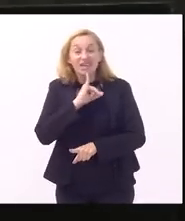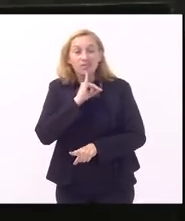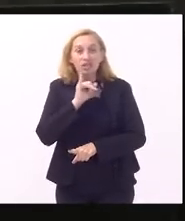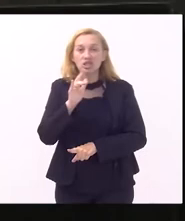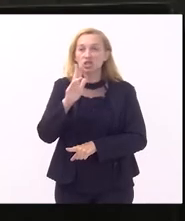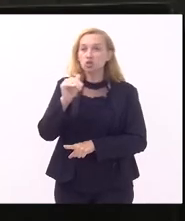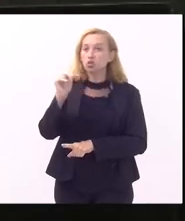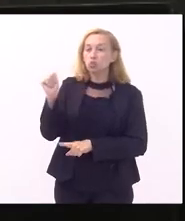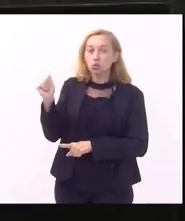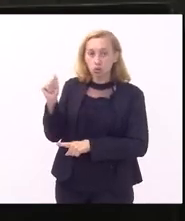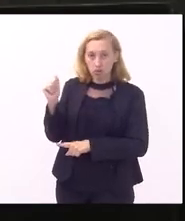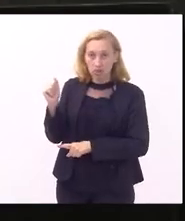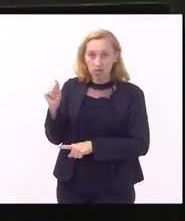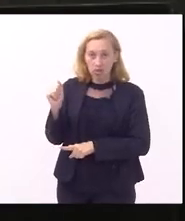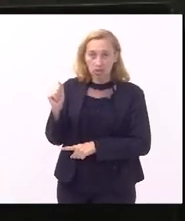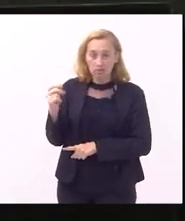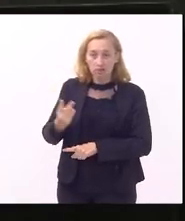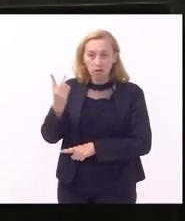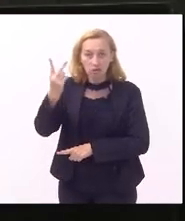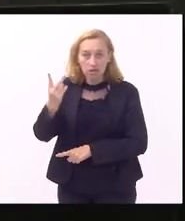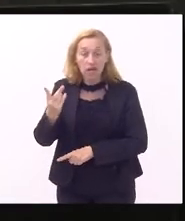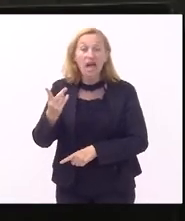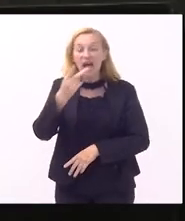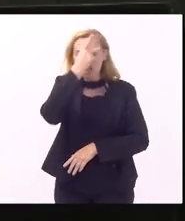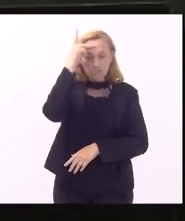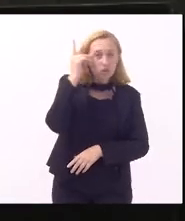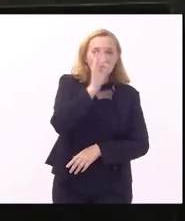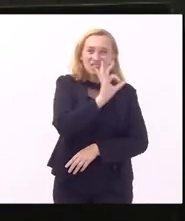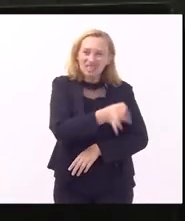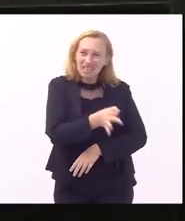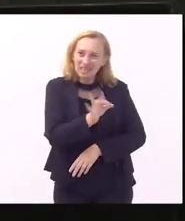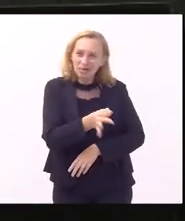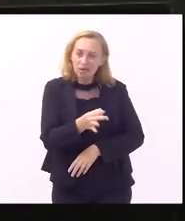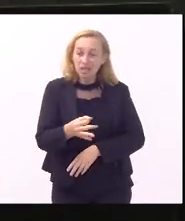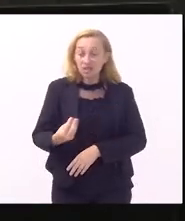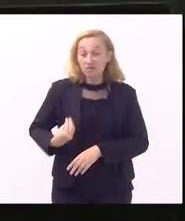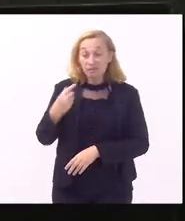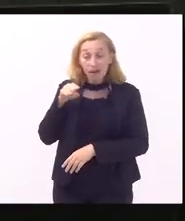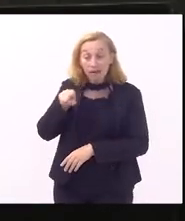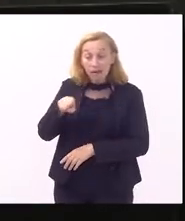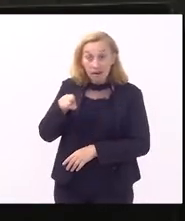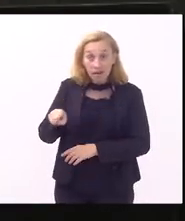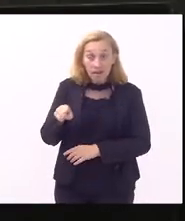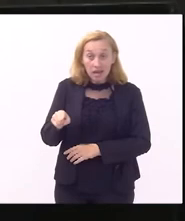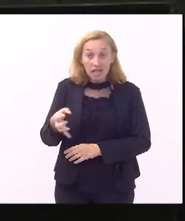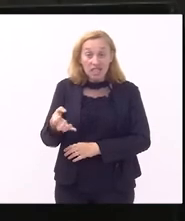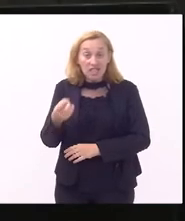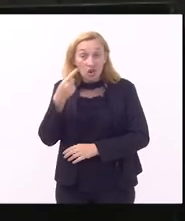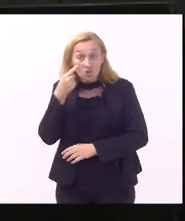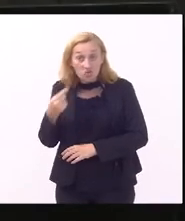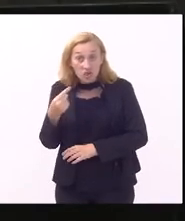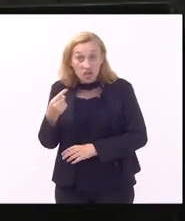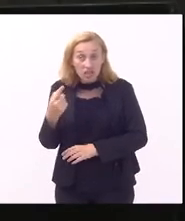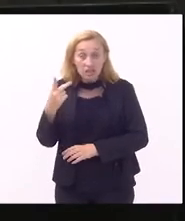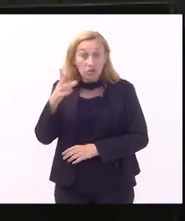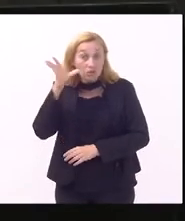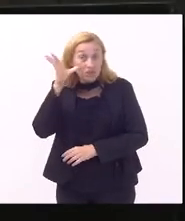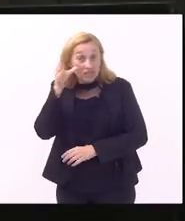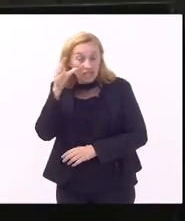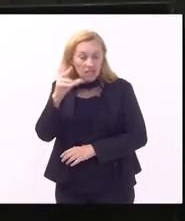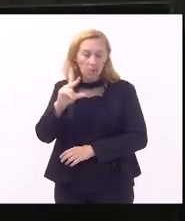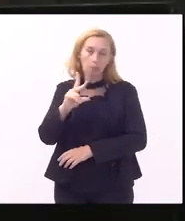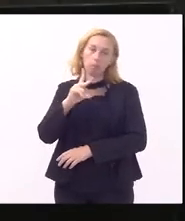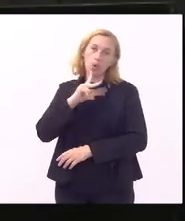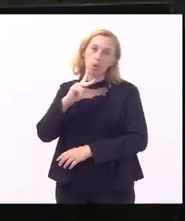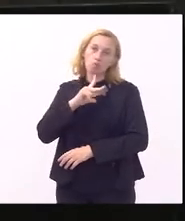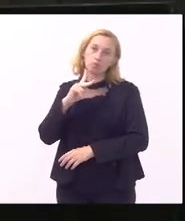foi as pessoas que provavelmente estiveram ali quiseram ver os seus interesses próprios